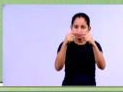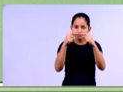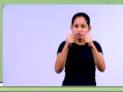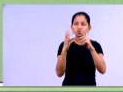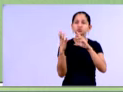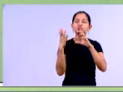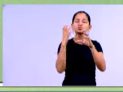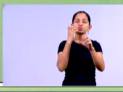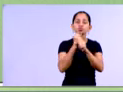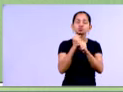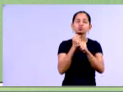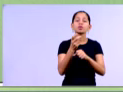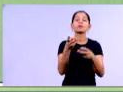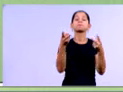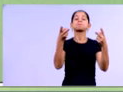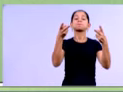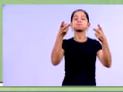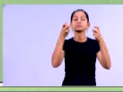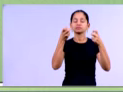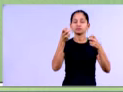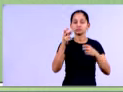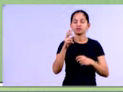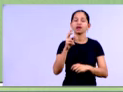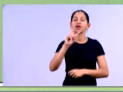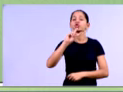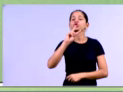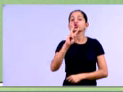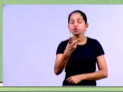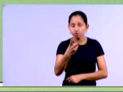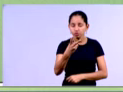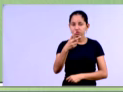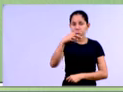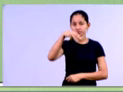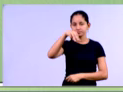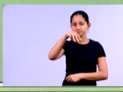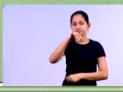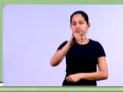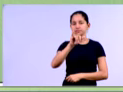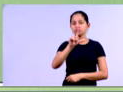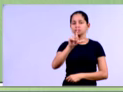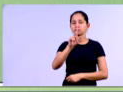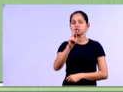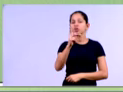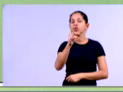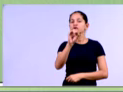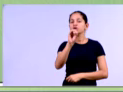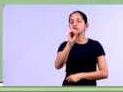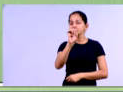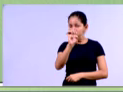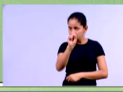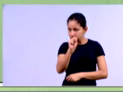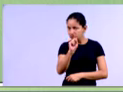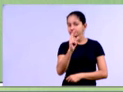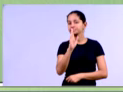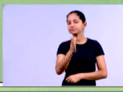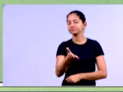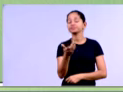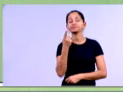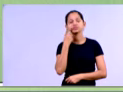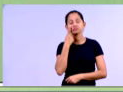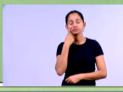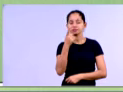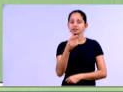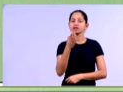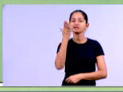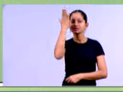do ativo, vocês podem observar, de 2.726.178, ok? Então, eu